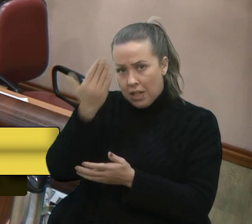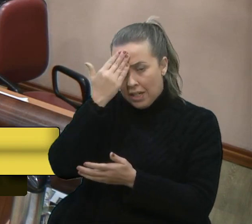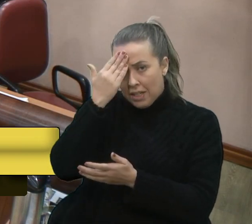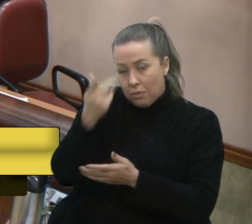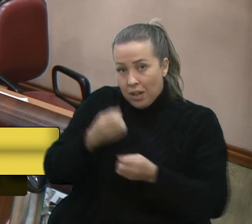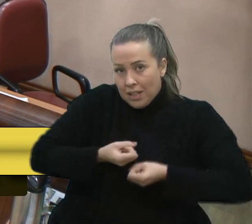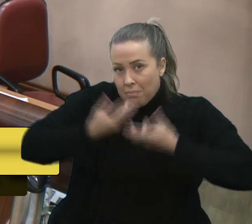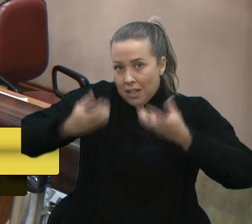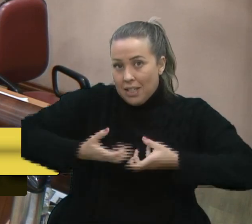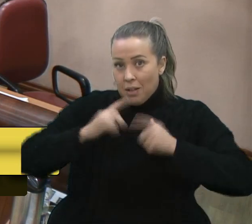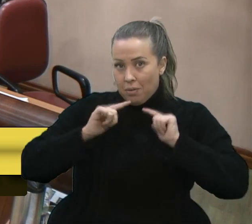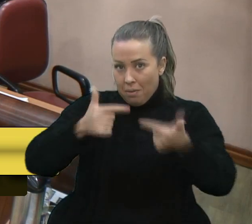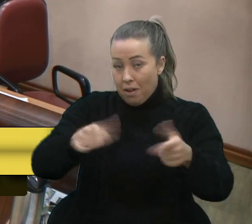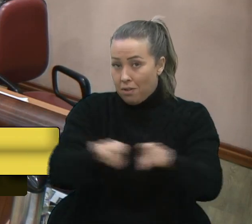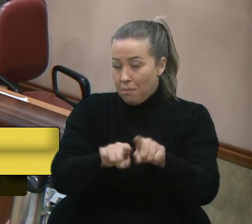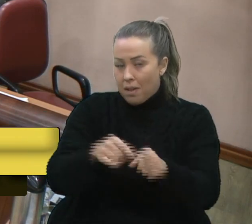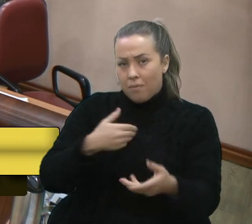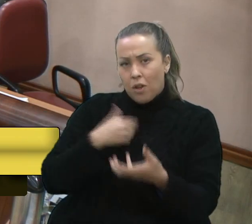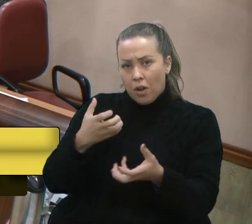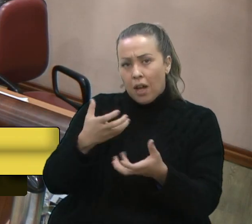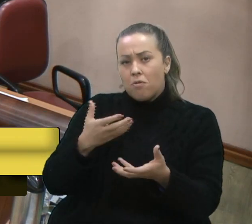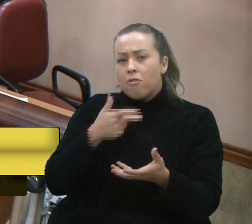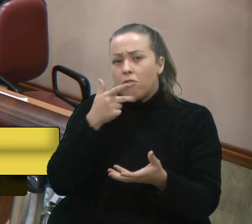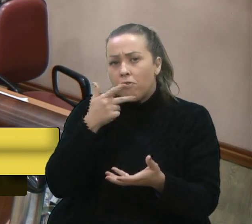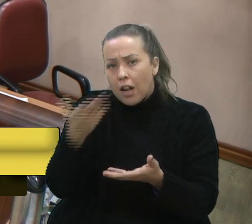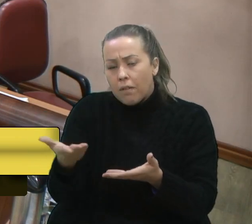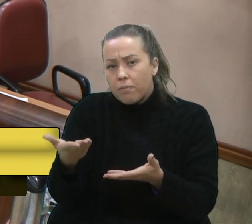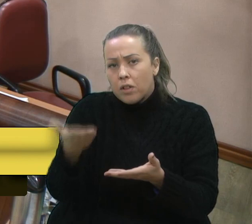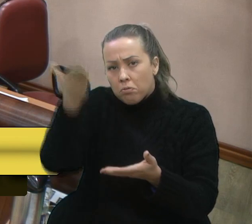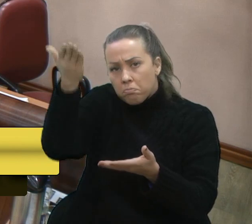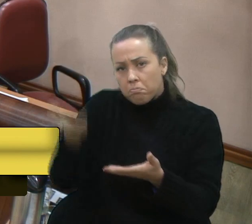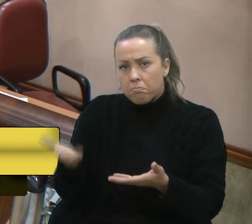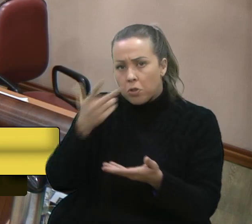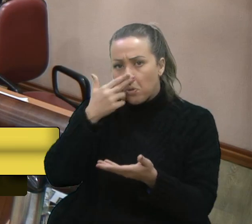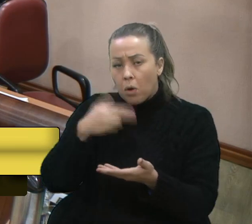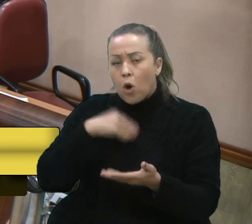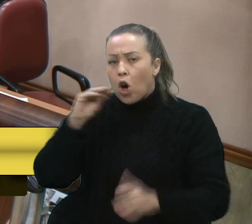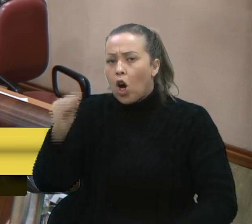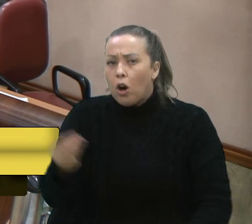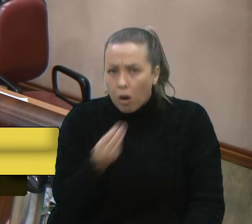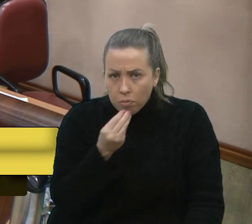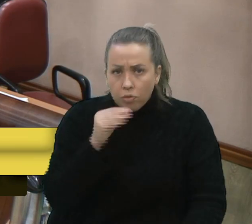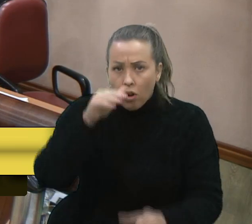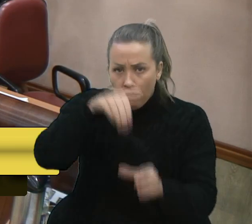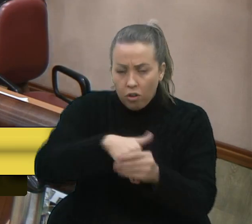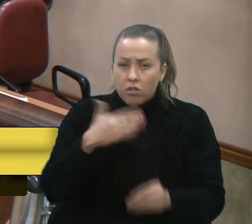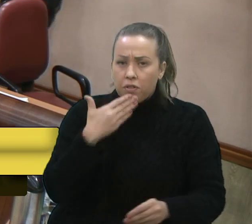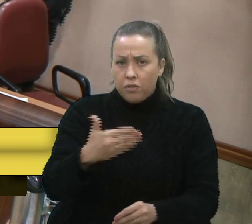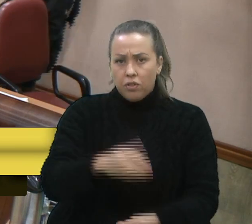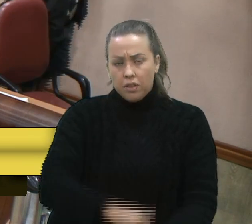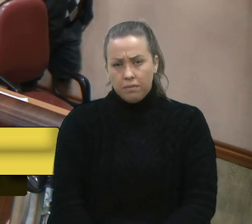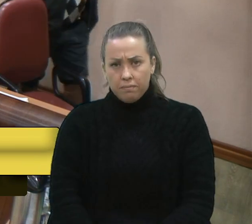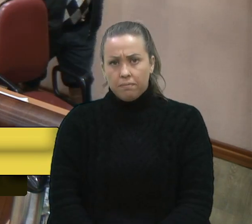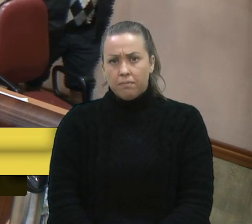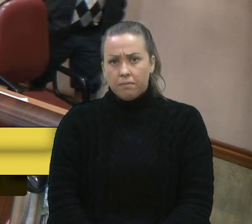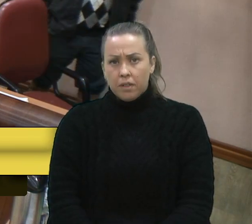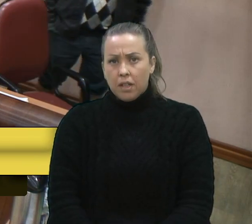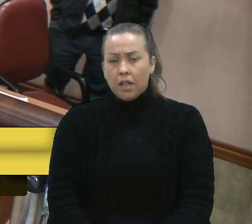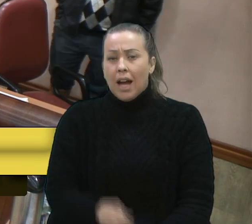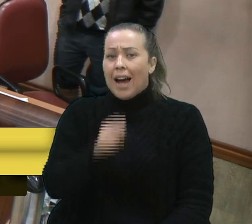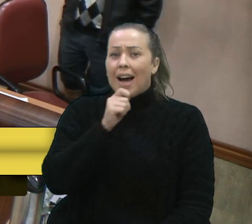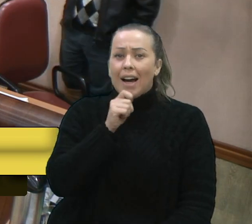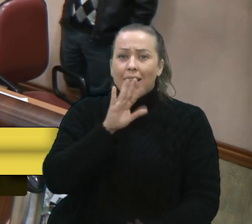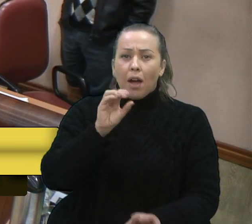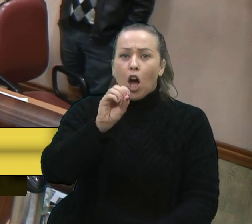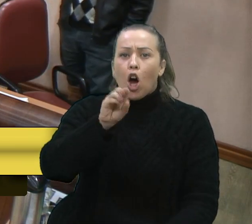inspiração no trabalho aqui também para mim, gostaria muito de poder dizer como o senhor, assim, eu, obviamente, votarei favorável. Ainda não é o